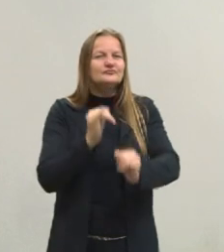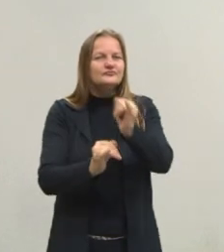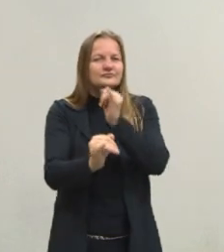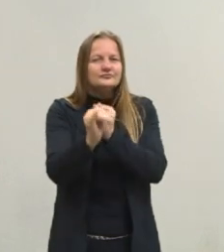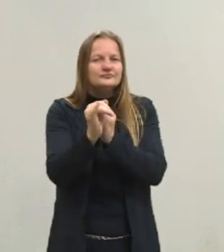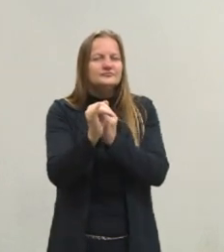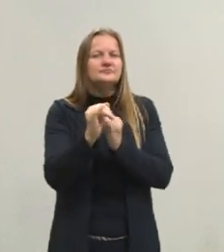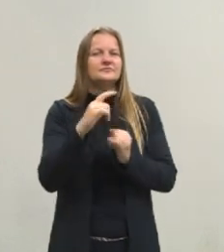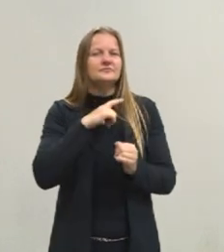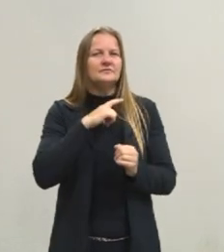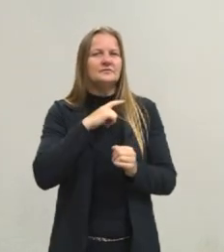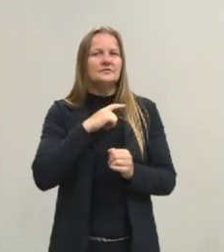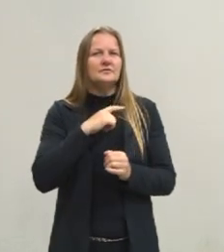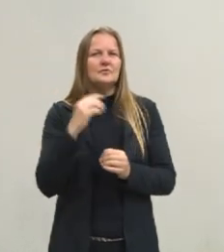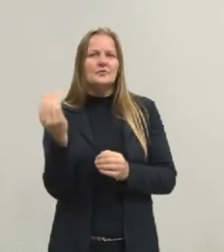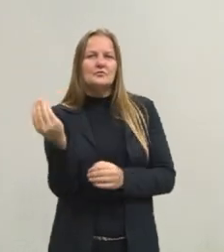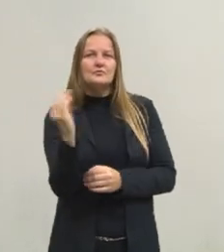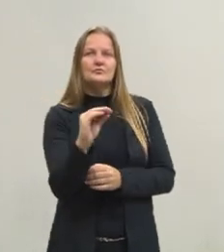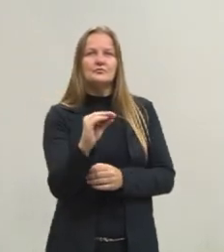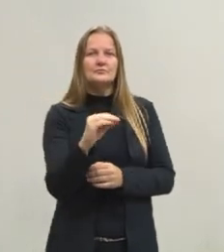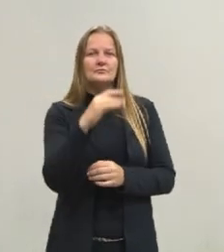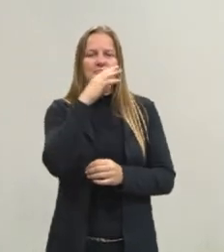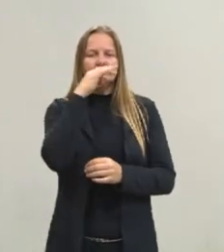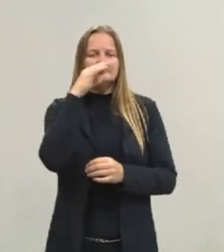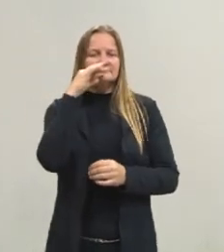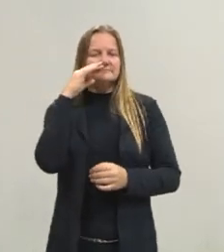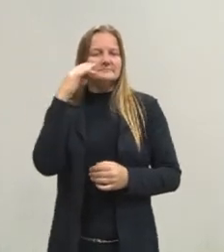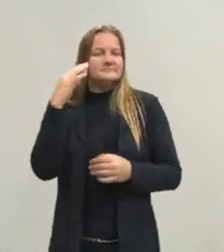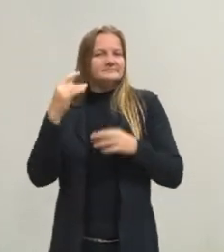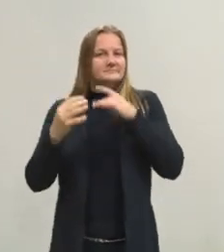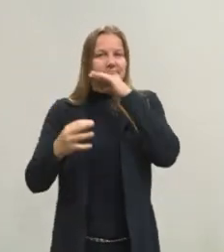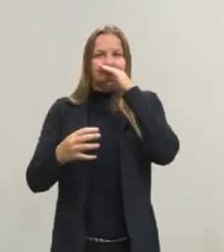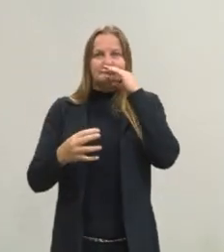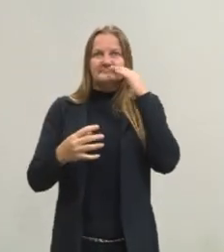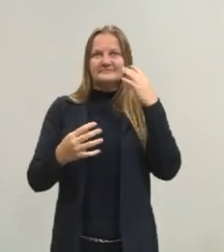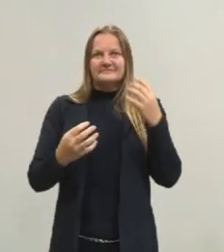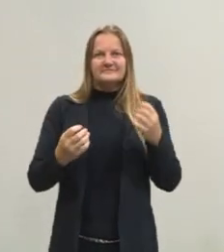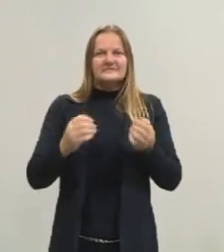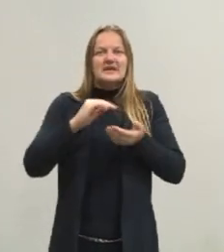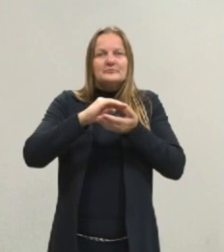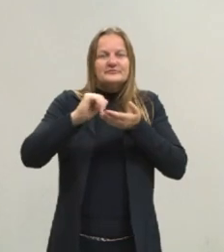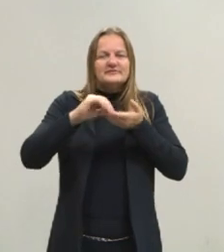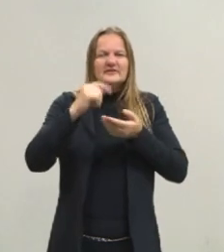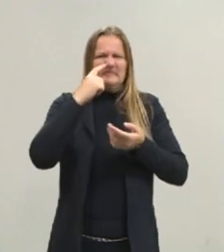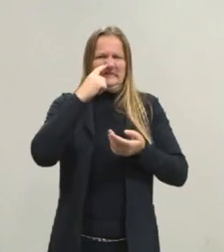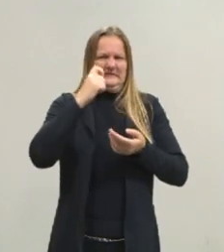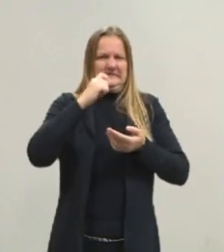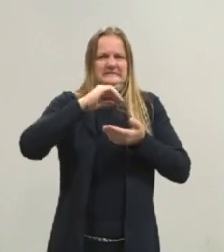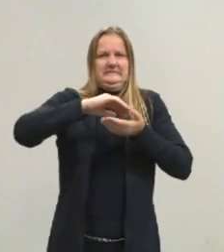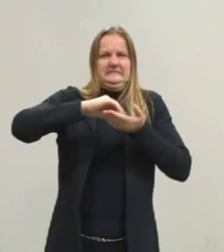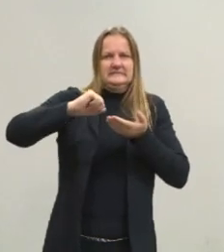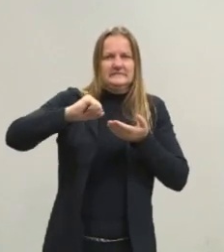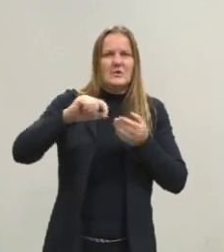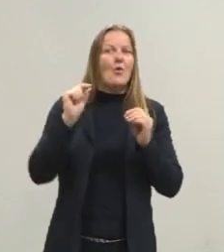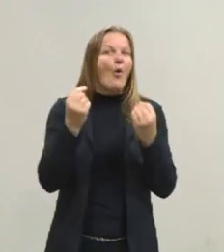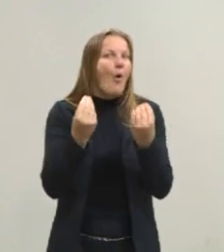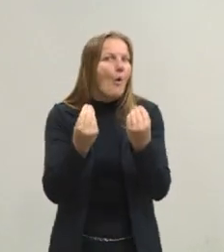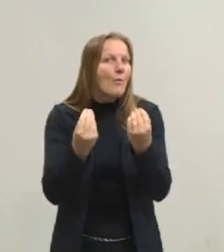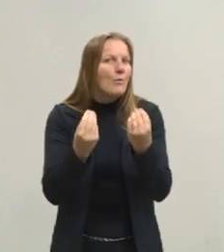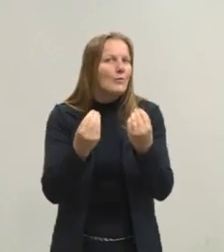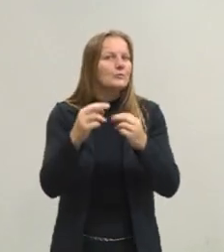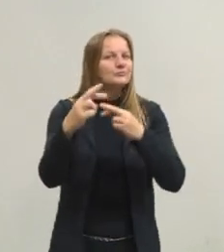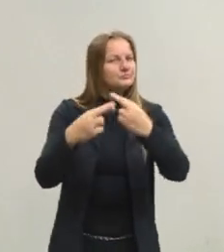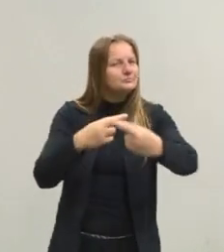aquelas receitas caseiras, já adicionar alguma coisa na geladeira para que remova esse odor. Como que será que ocorre essa